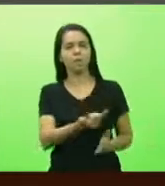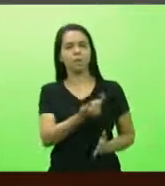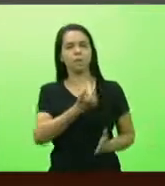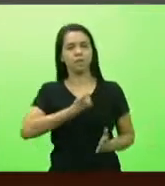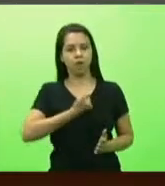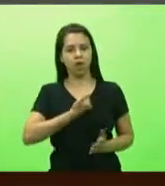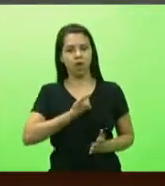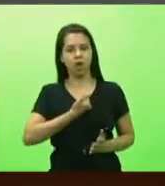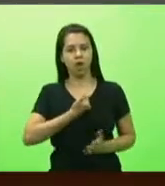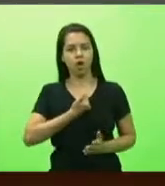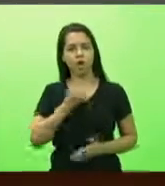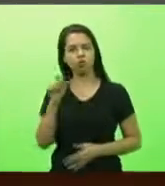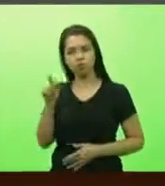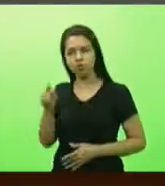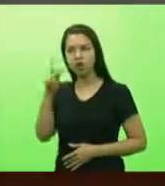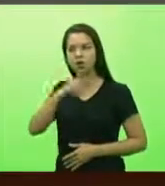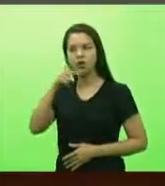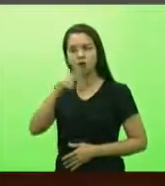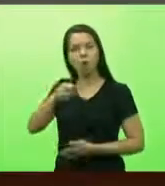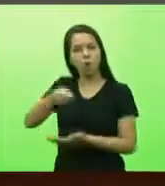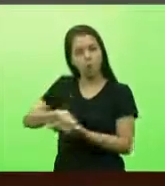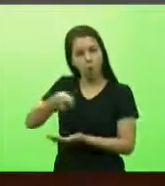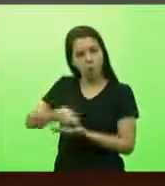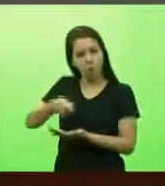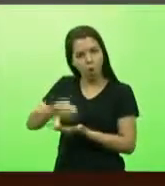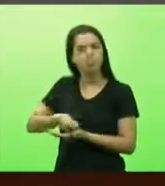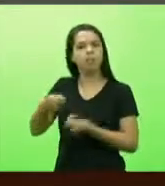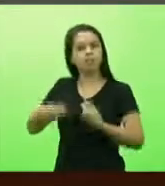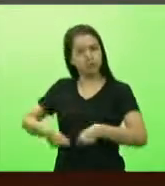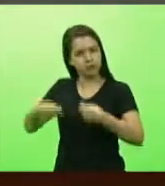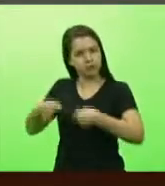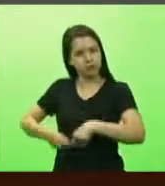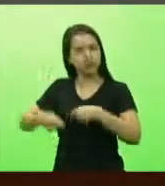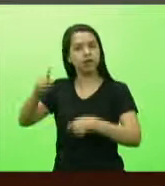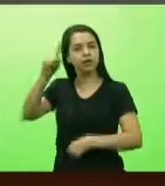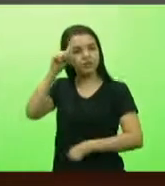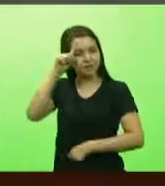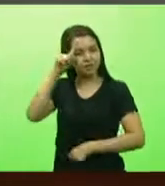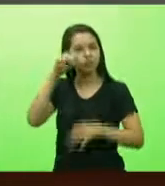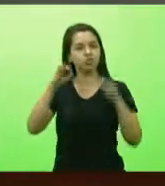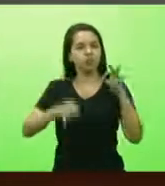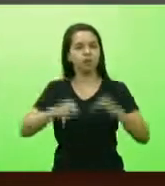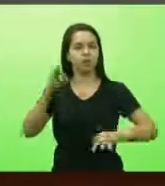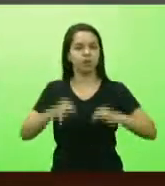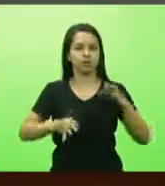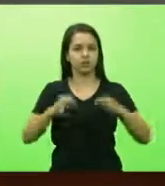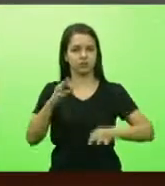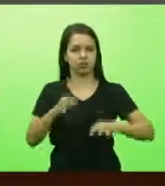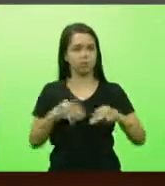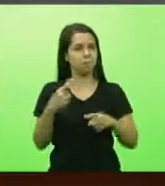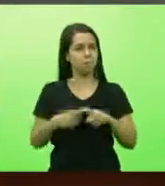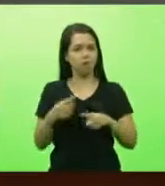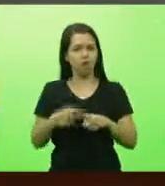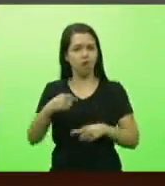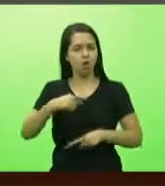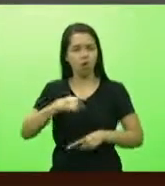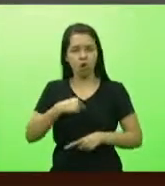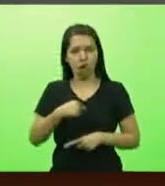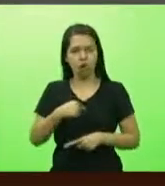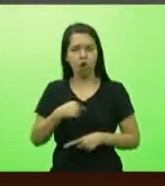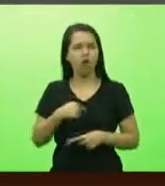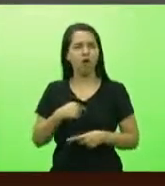cobra mesmo por favor a data de julgamento porque a gente não aguenta mais receber